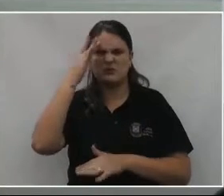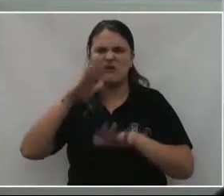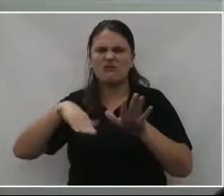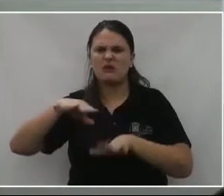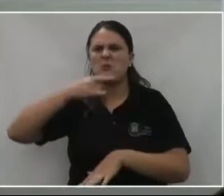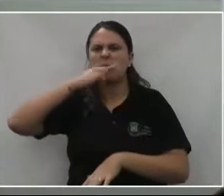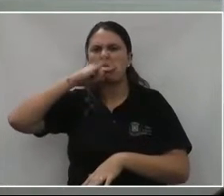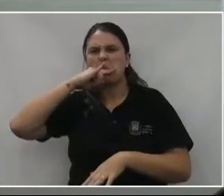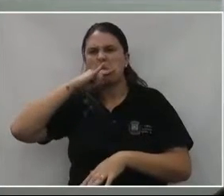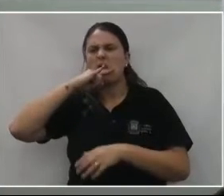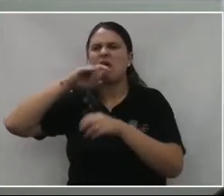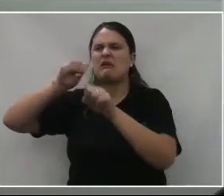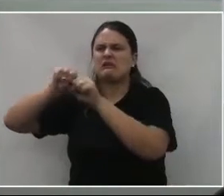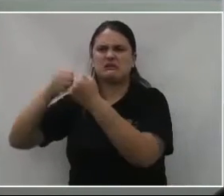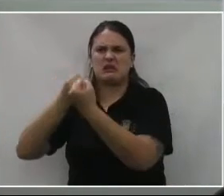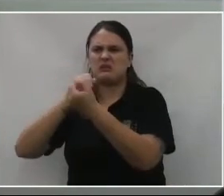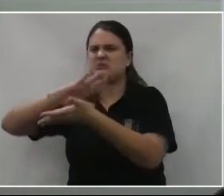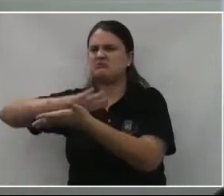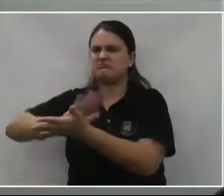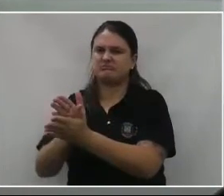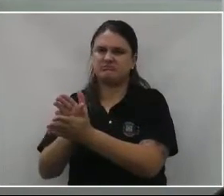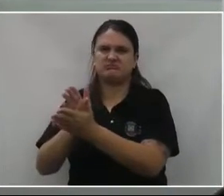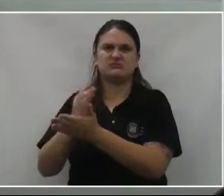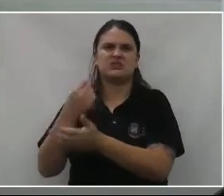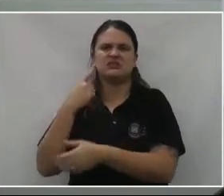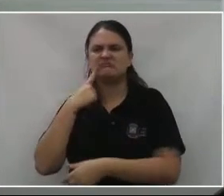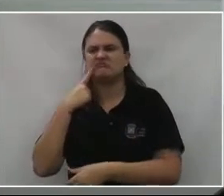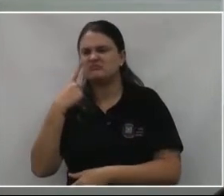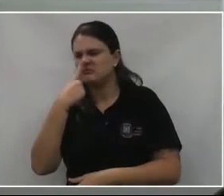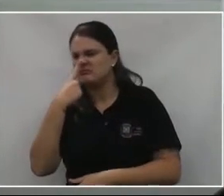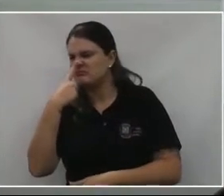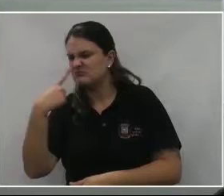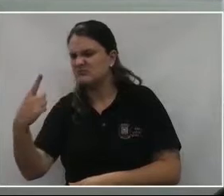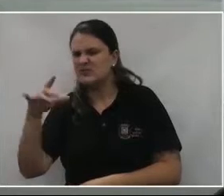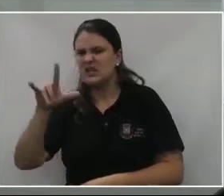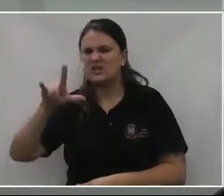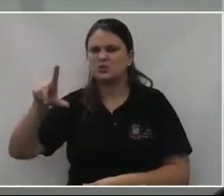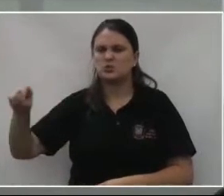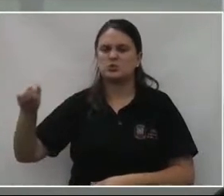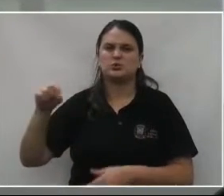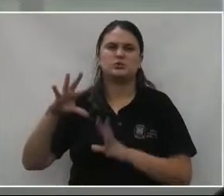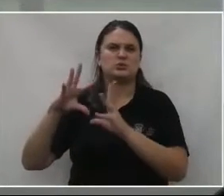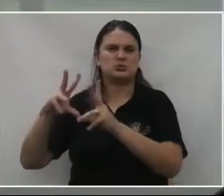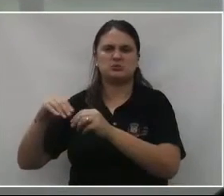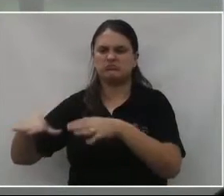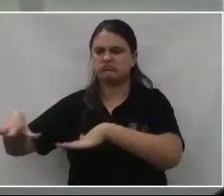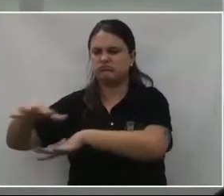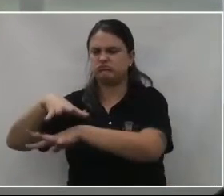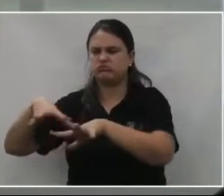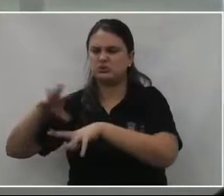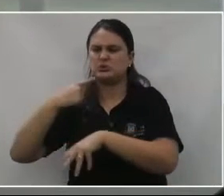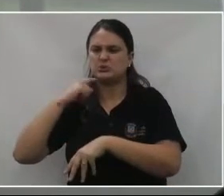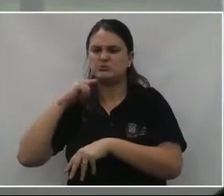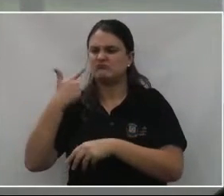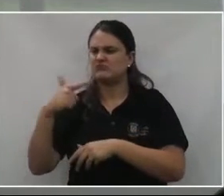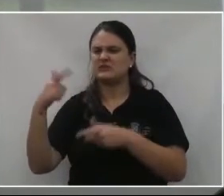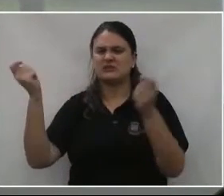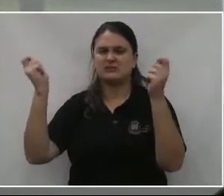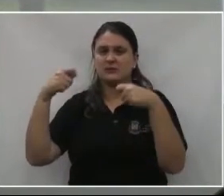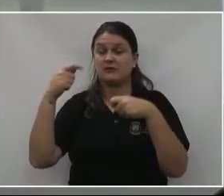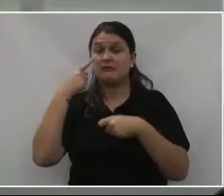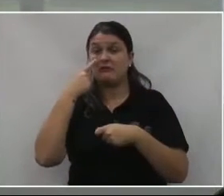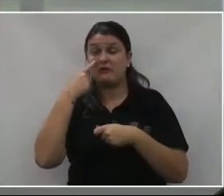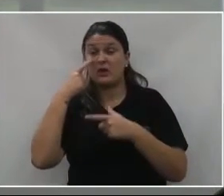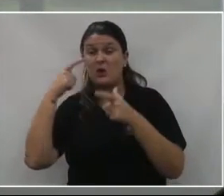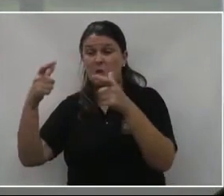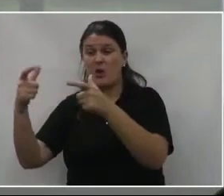cachaça, vai lá e quebra, e destrói, e lixo por todos os lados. Ainda que eu... Não tem condição. Aqui seria um